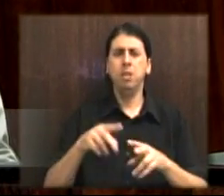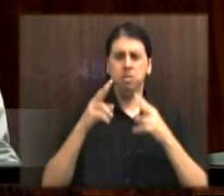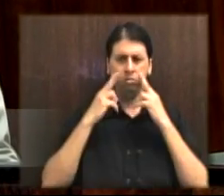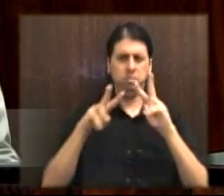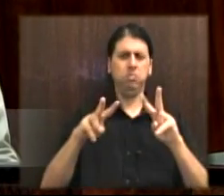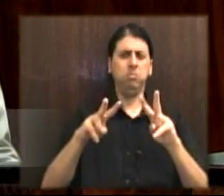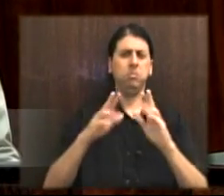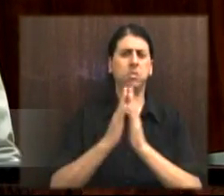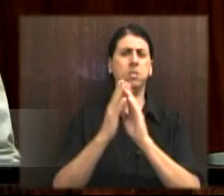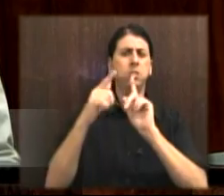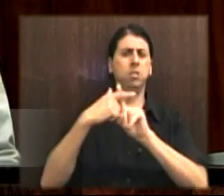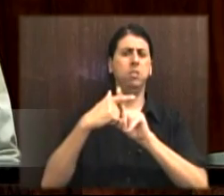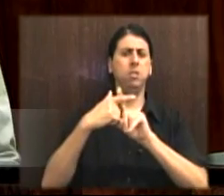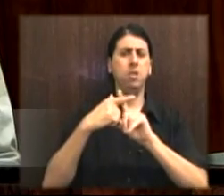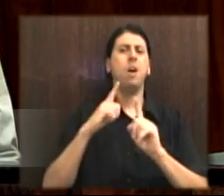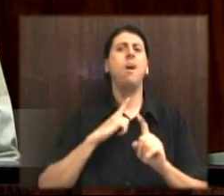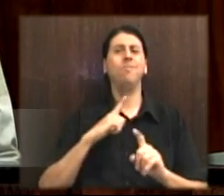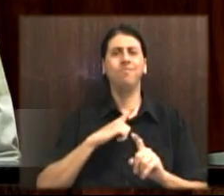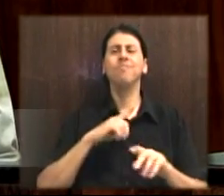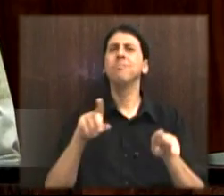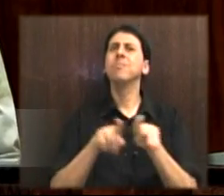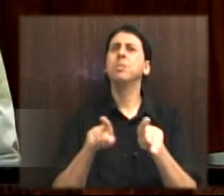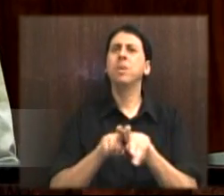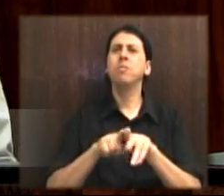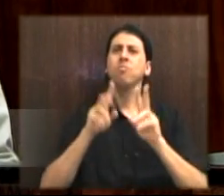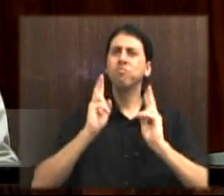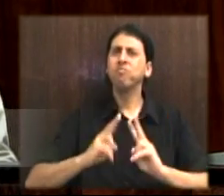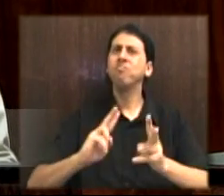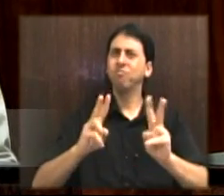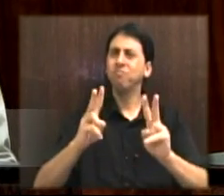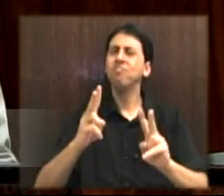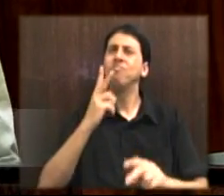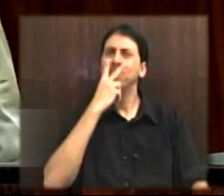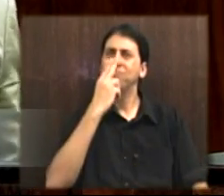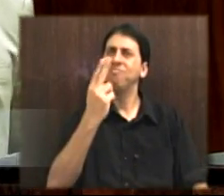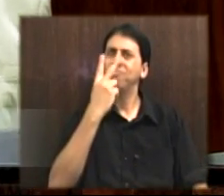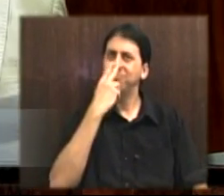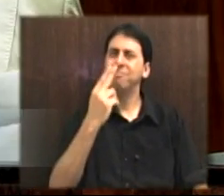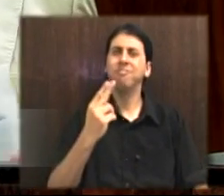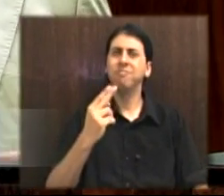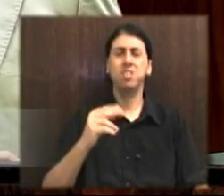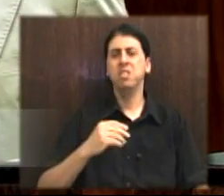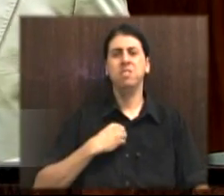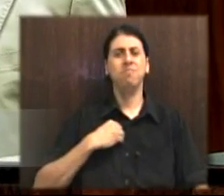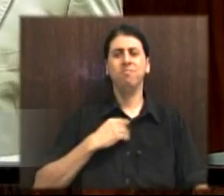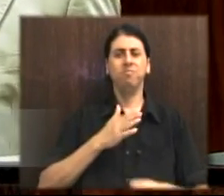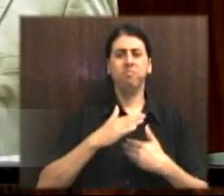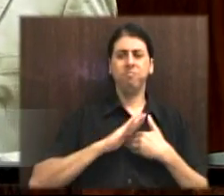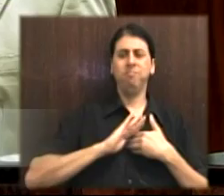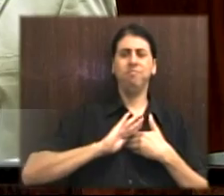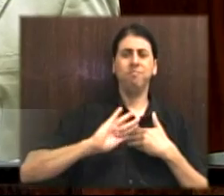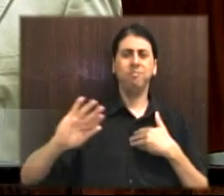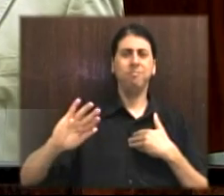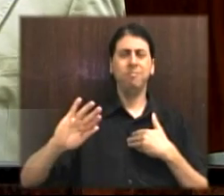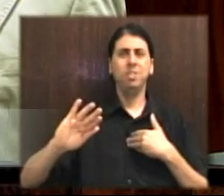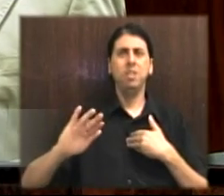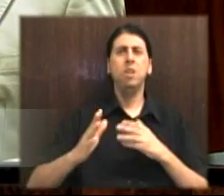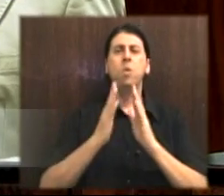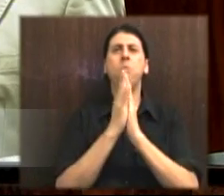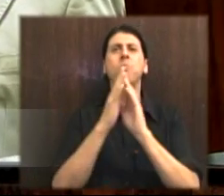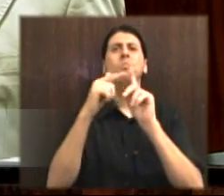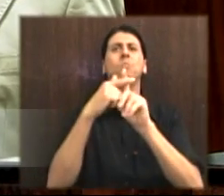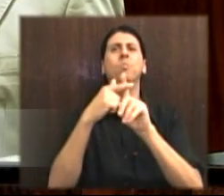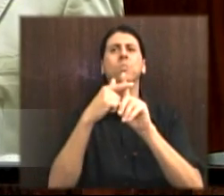religiosa, continua sendo uma constante nesse país, não admitindo o culto das